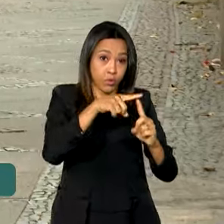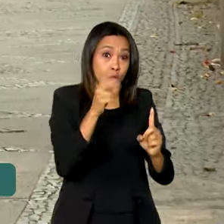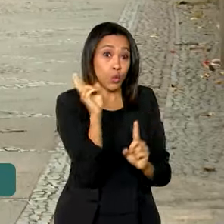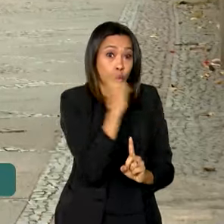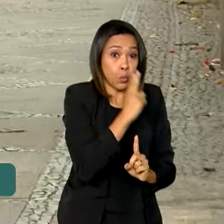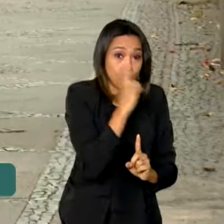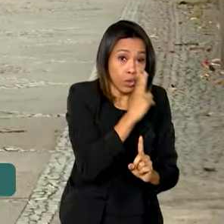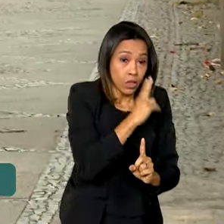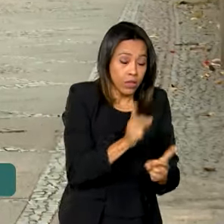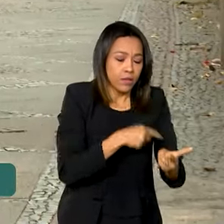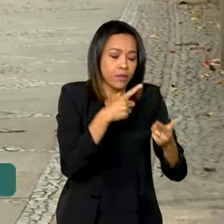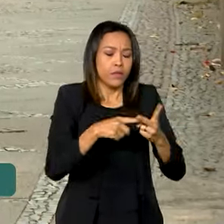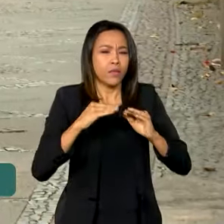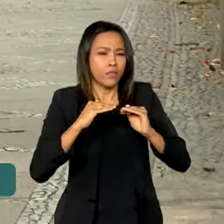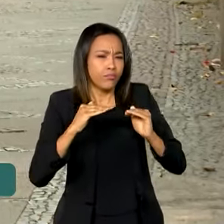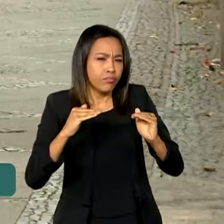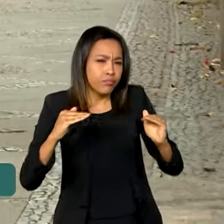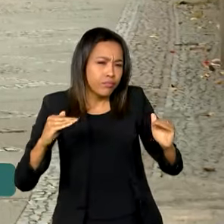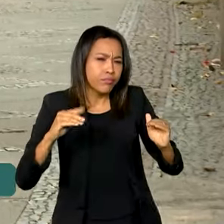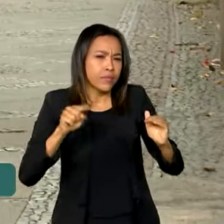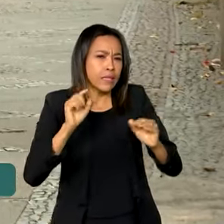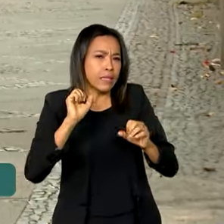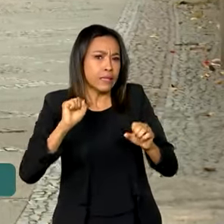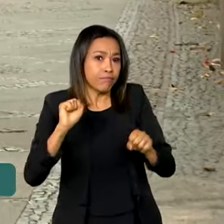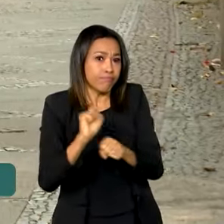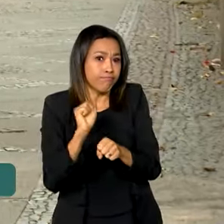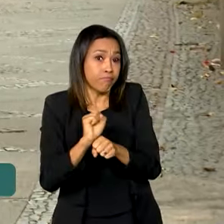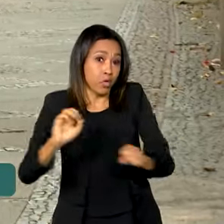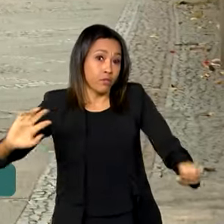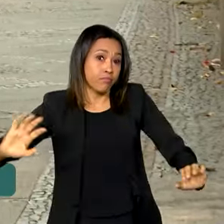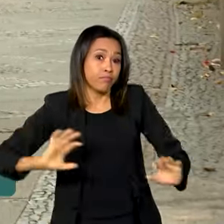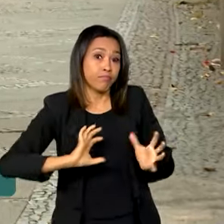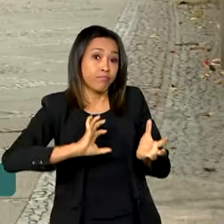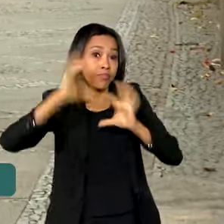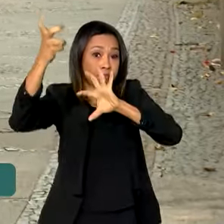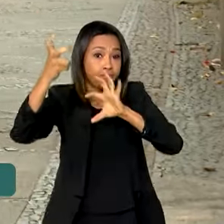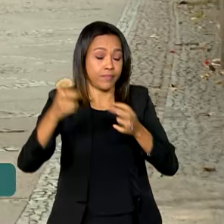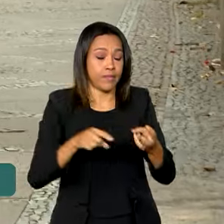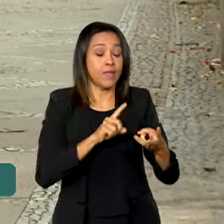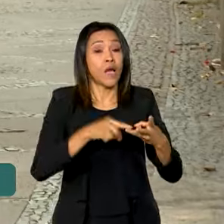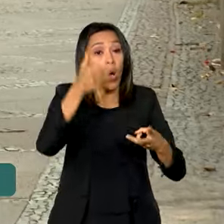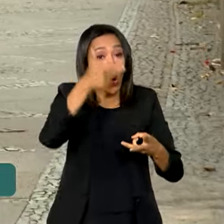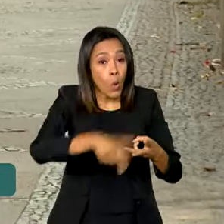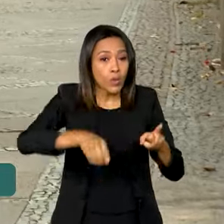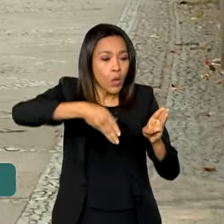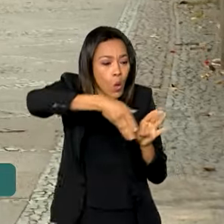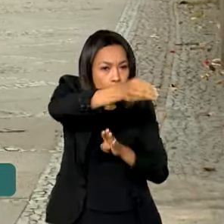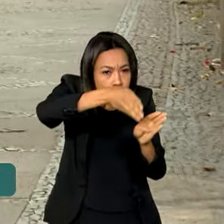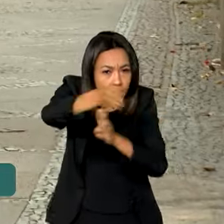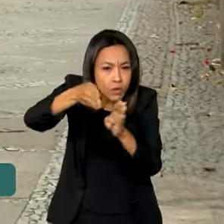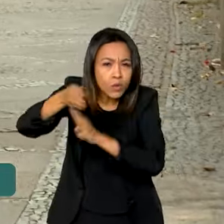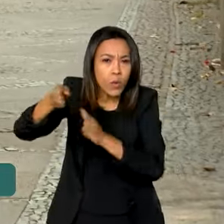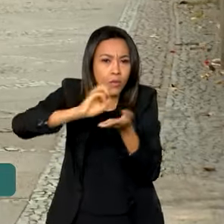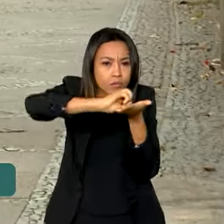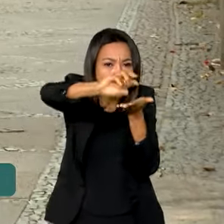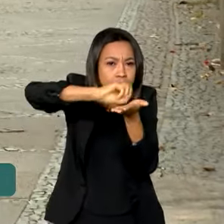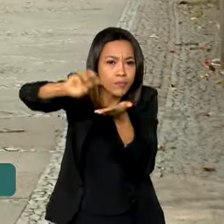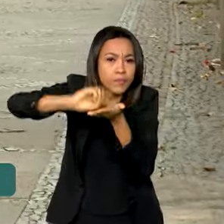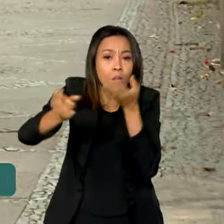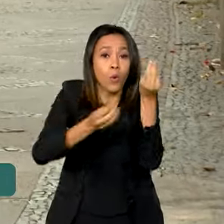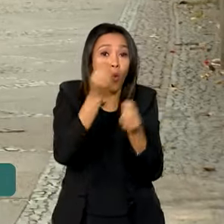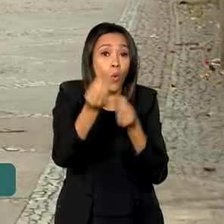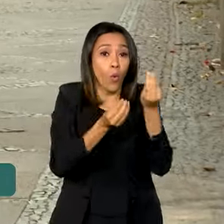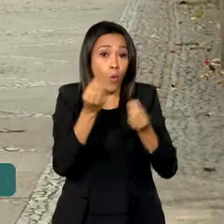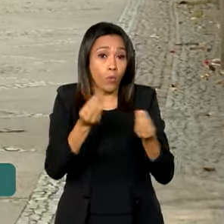imediata, e severa, para urgência esperada. Além disso, a Defesa Civil também envia orientações para a população de como se